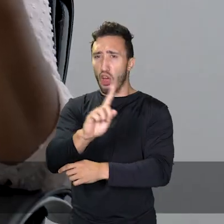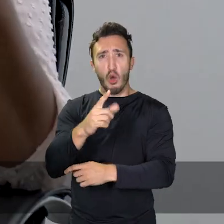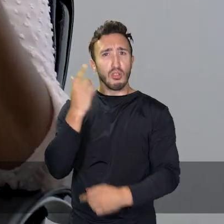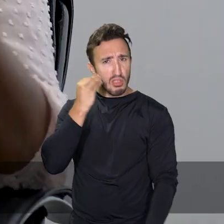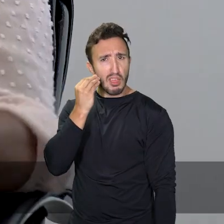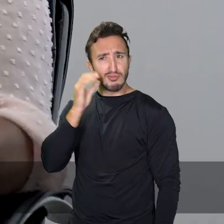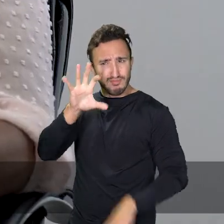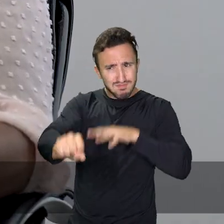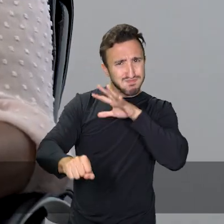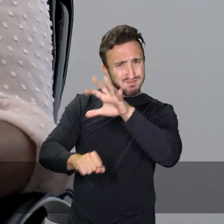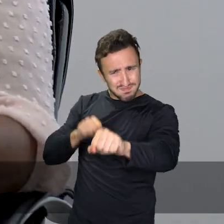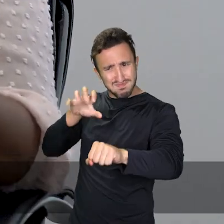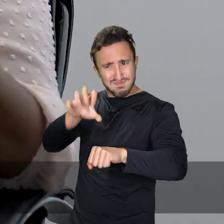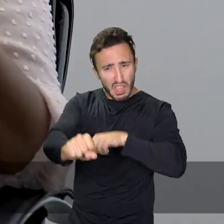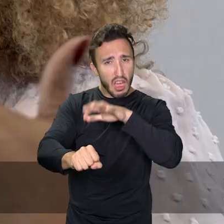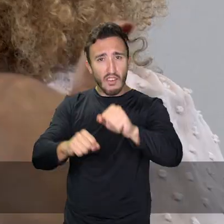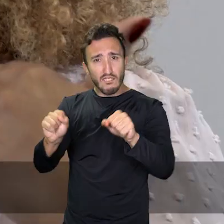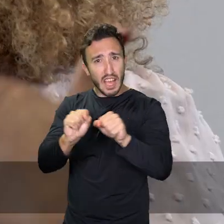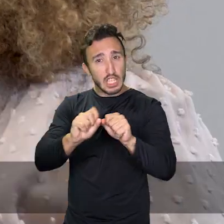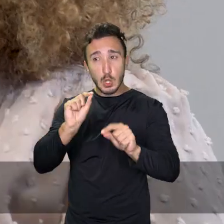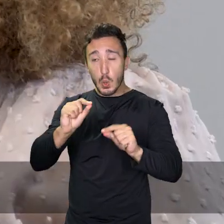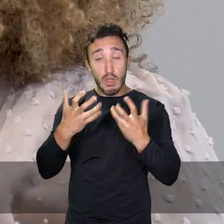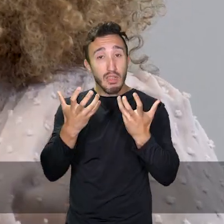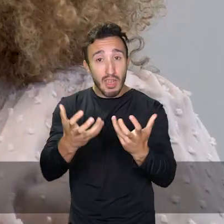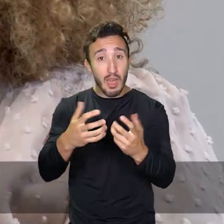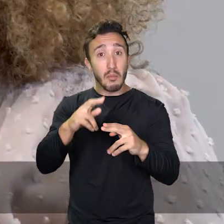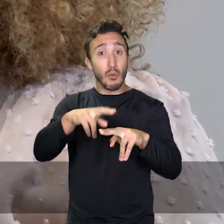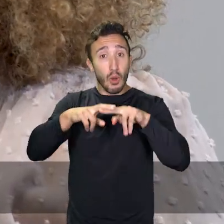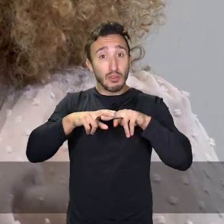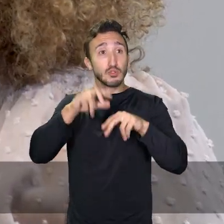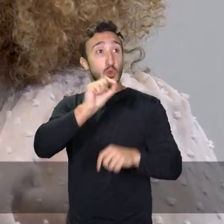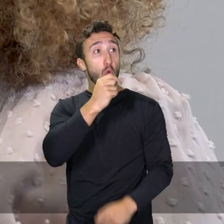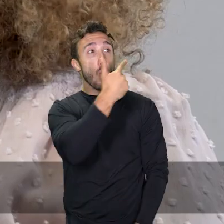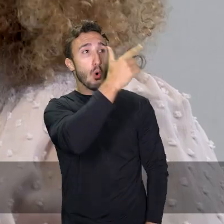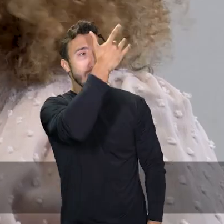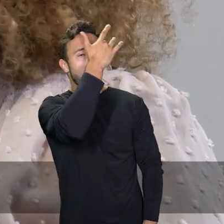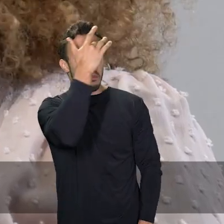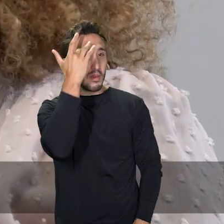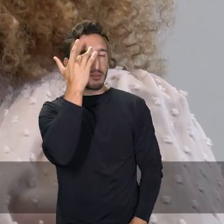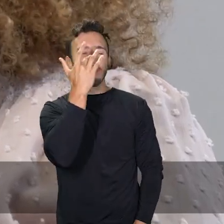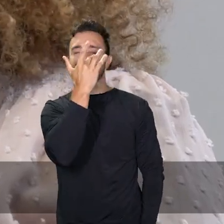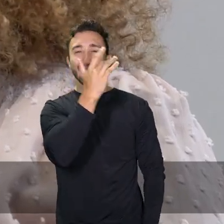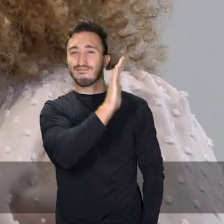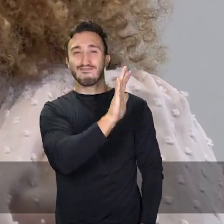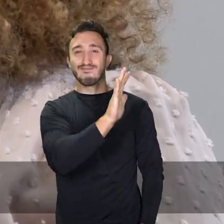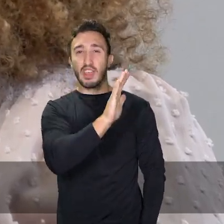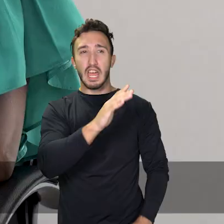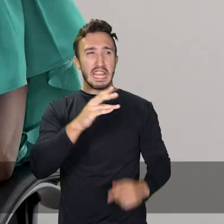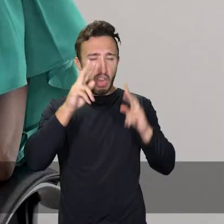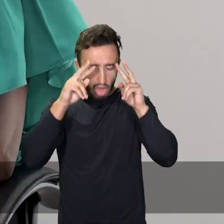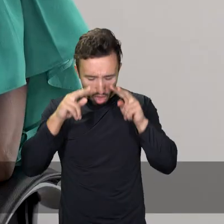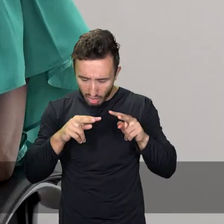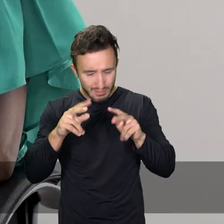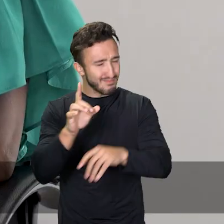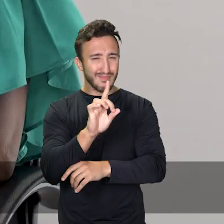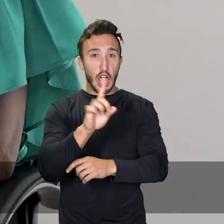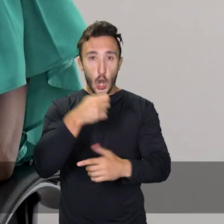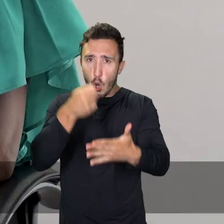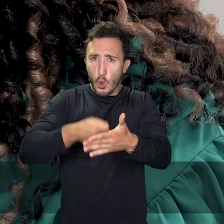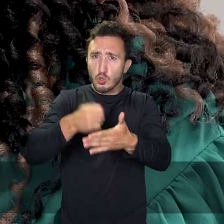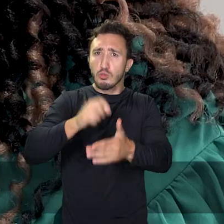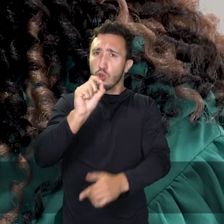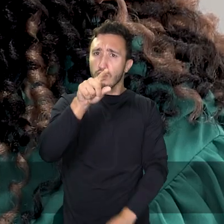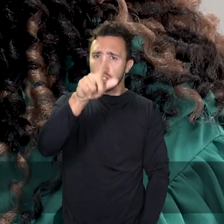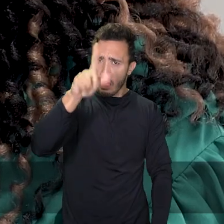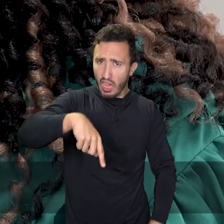nunca desista de alcançar os seus espaços, de fazer o que quer em razão do que o outro pensa em relação a você. Nunca abaixe a cabeça para